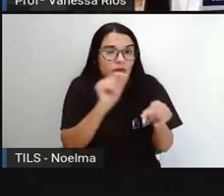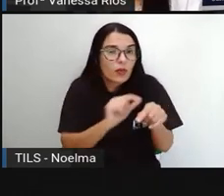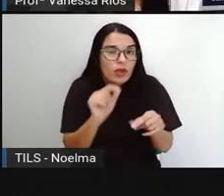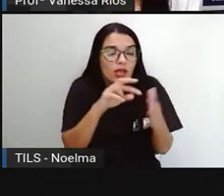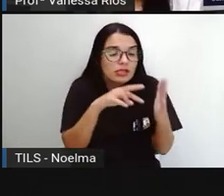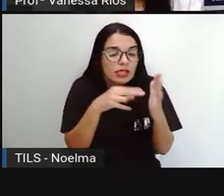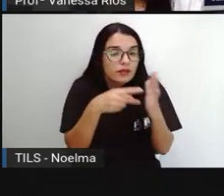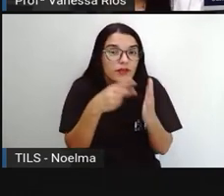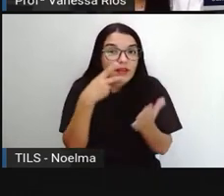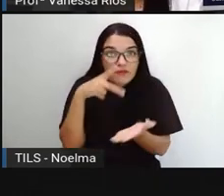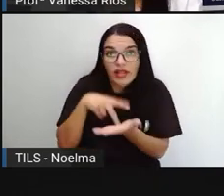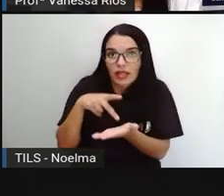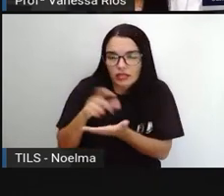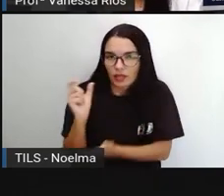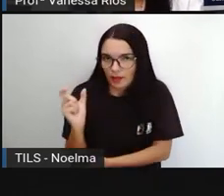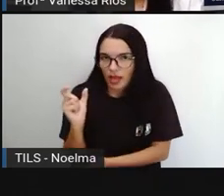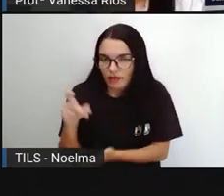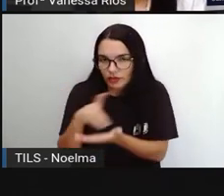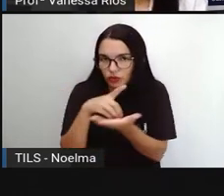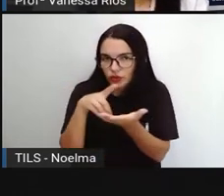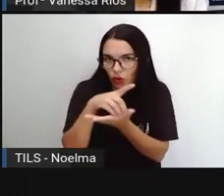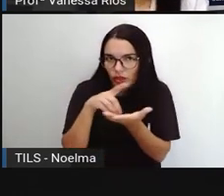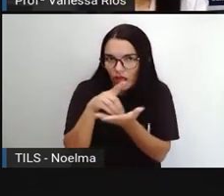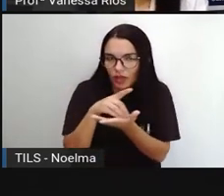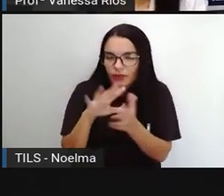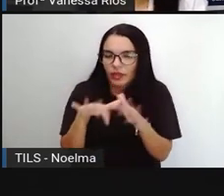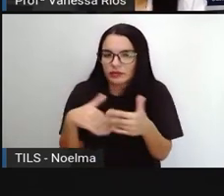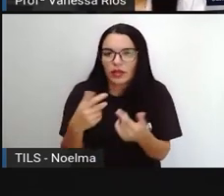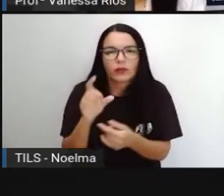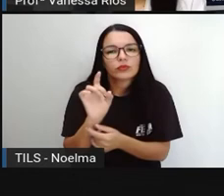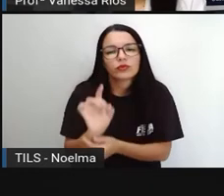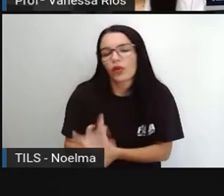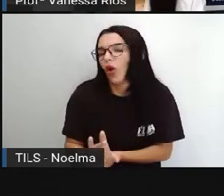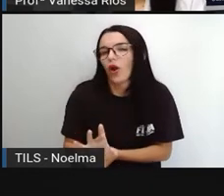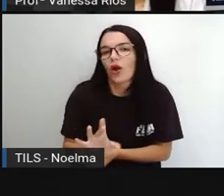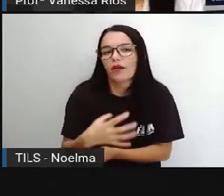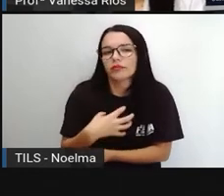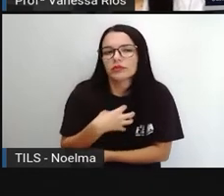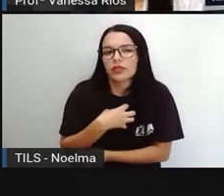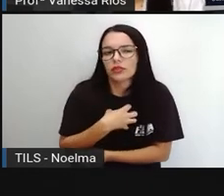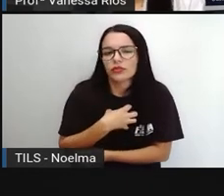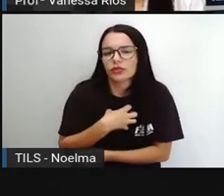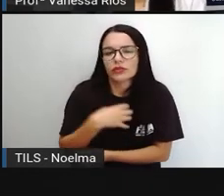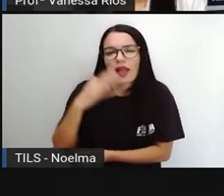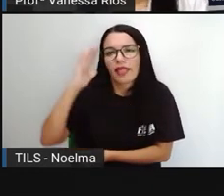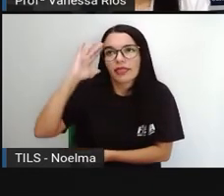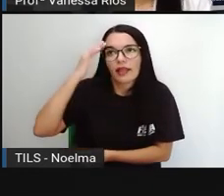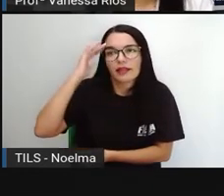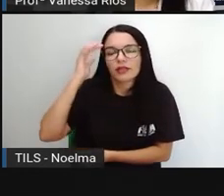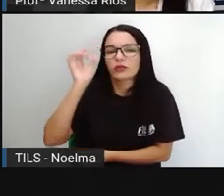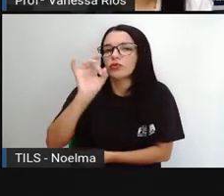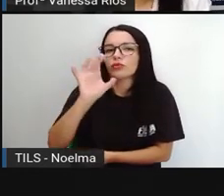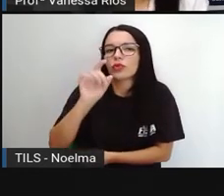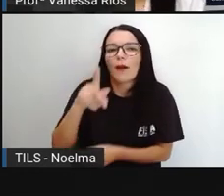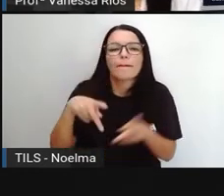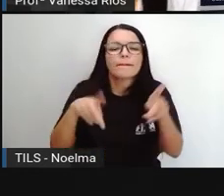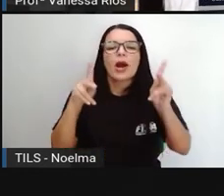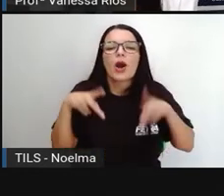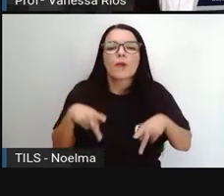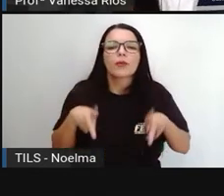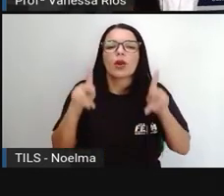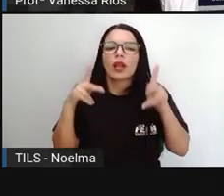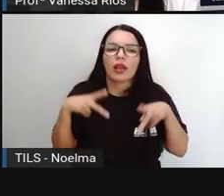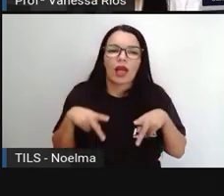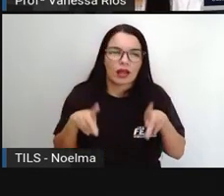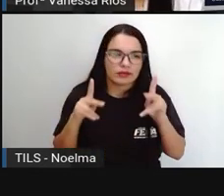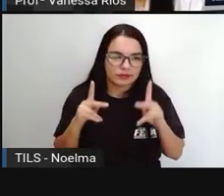significado que aparece no dicionário. Então é um sentido, muitas vezes entendido como sentido popular, como